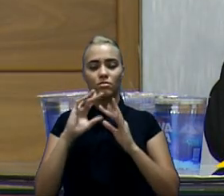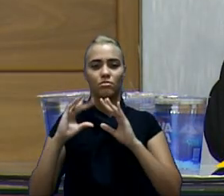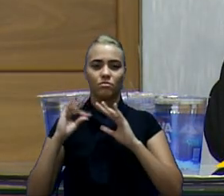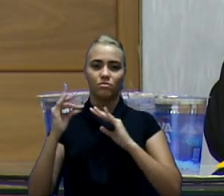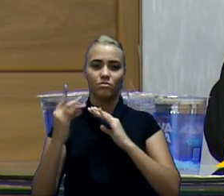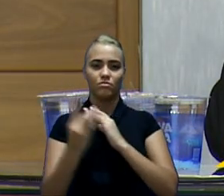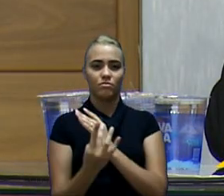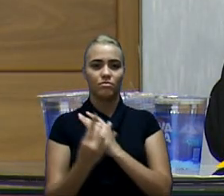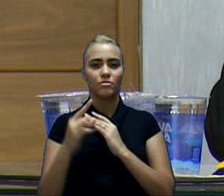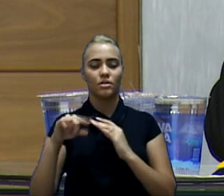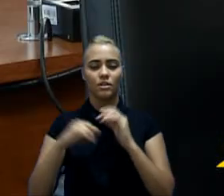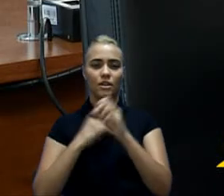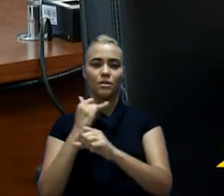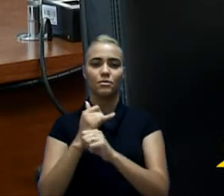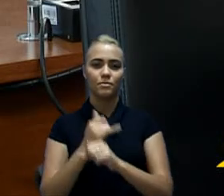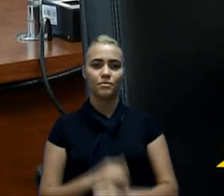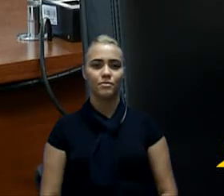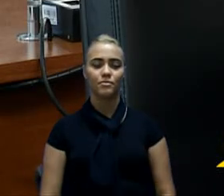Presidente.